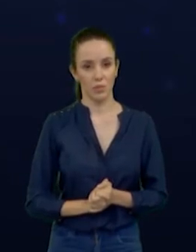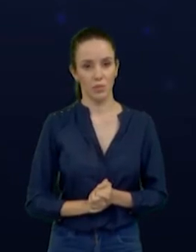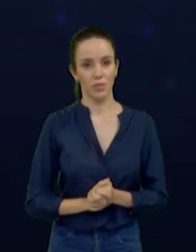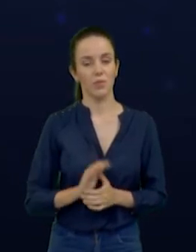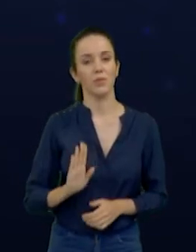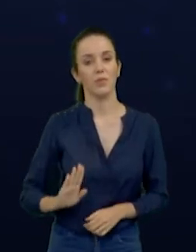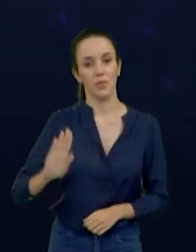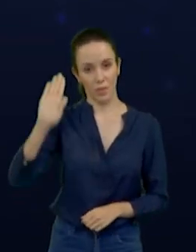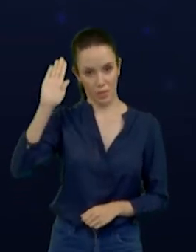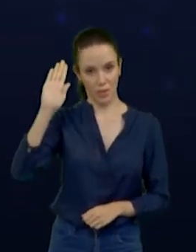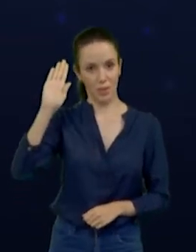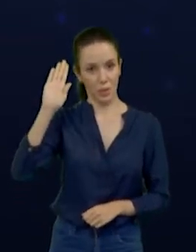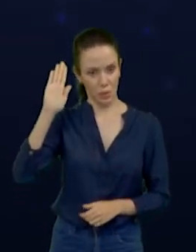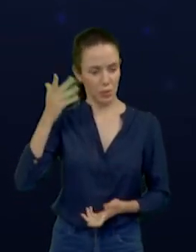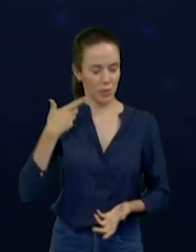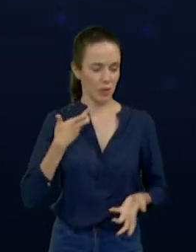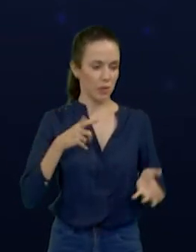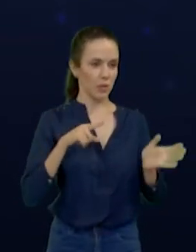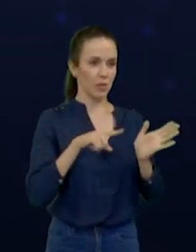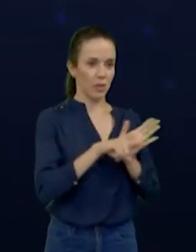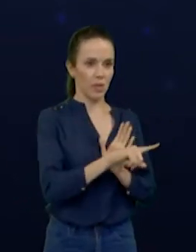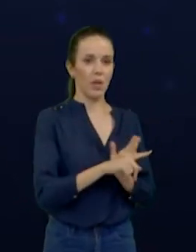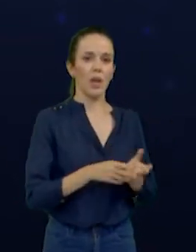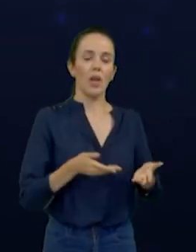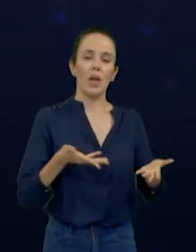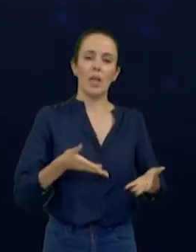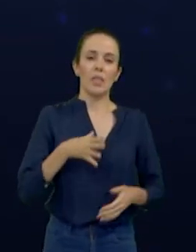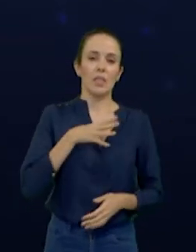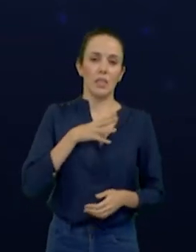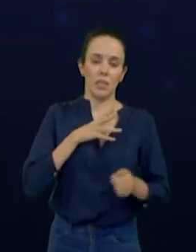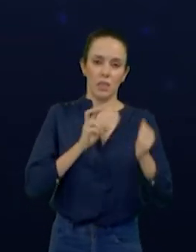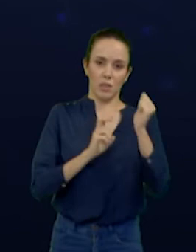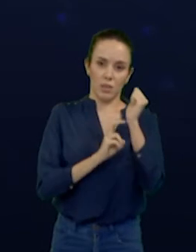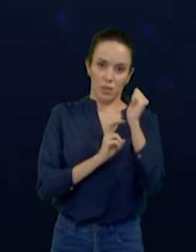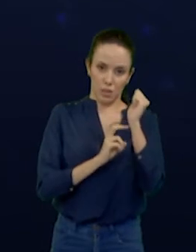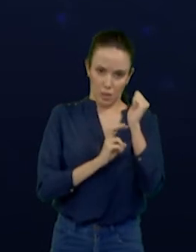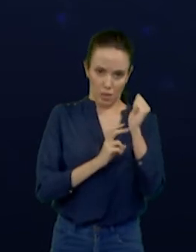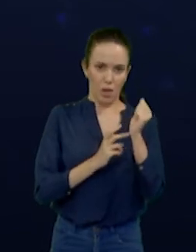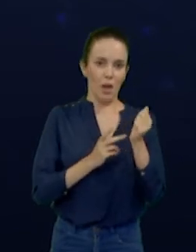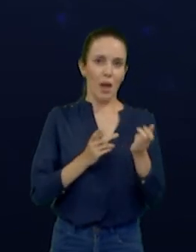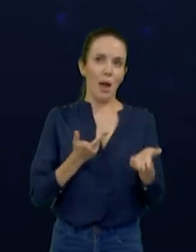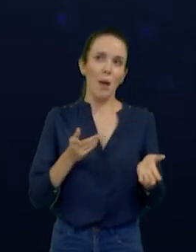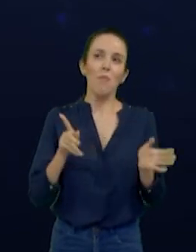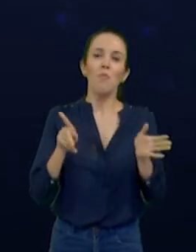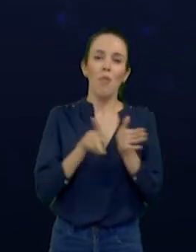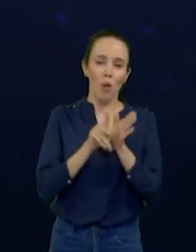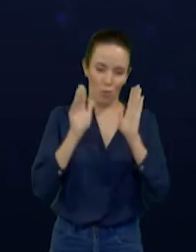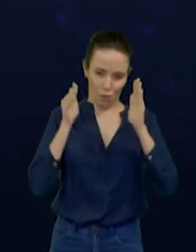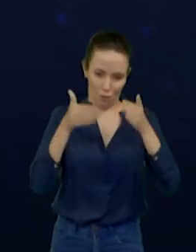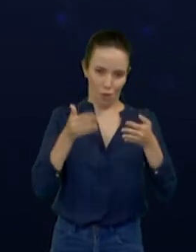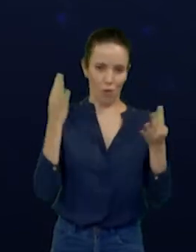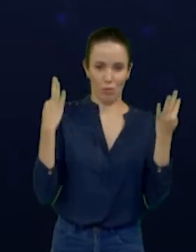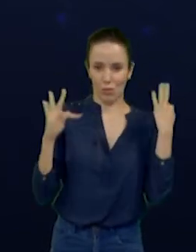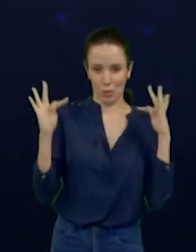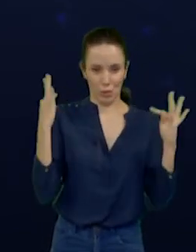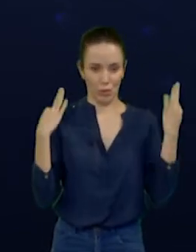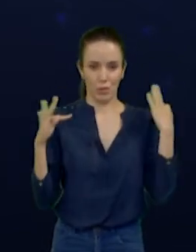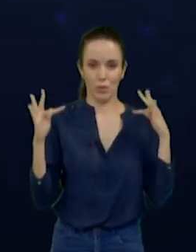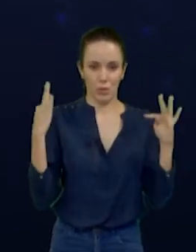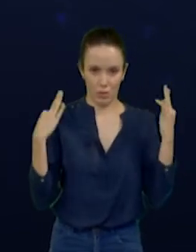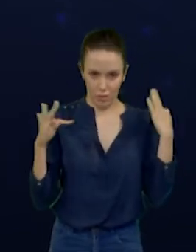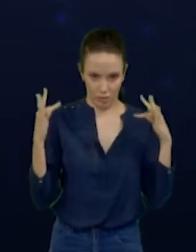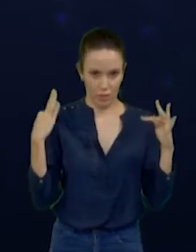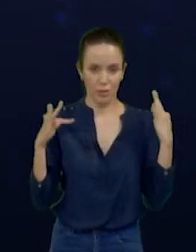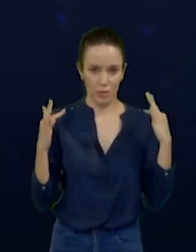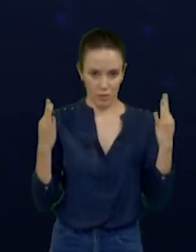Candidato, como a nossa cidade é uma cidade voltada basicamente para o turismo, no nosso plano de governo está previsto a implantação de